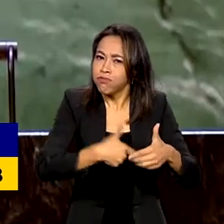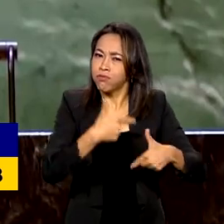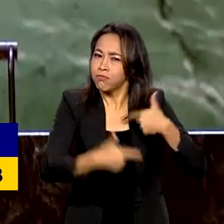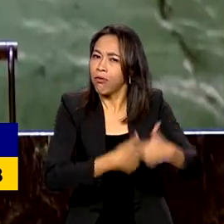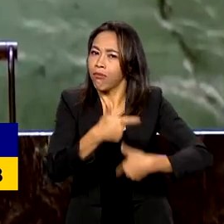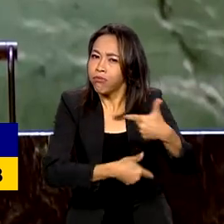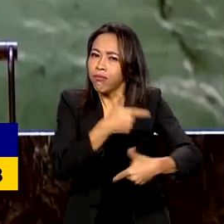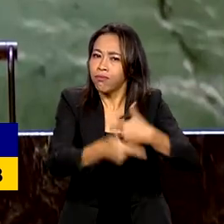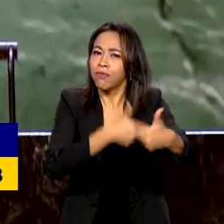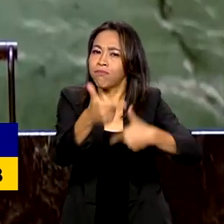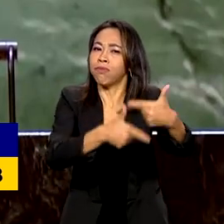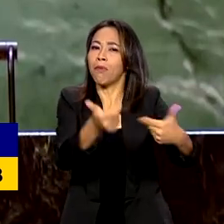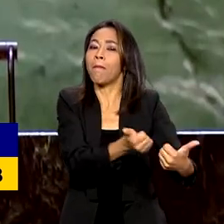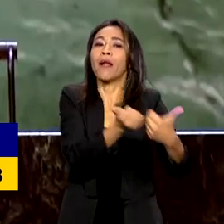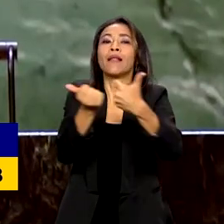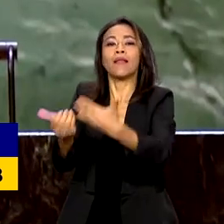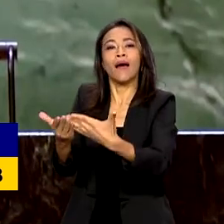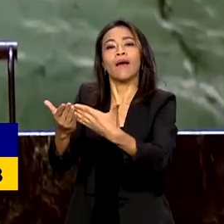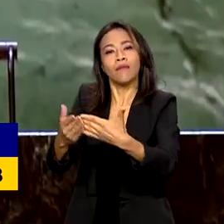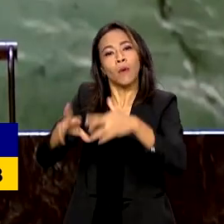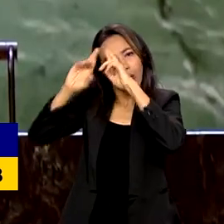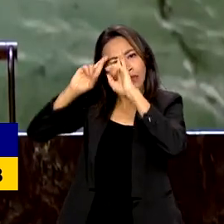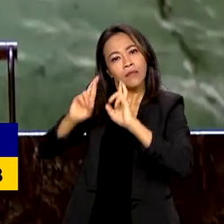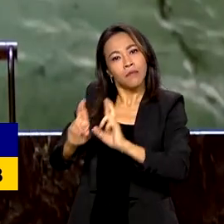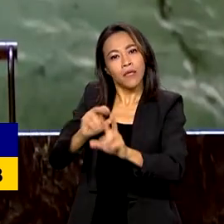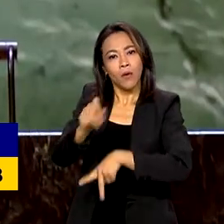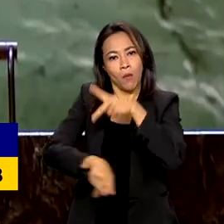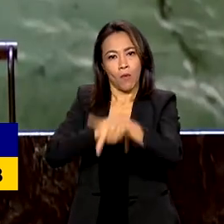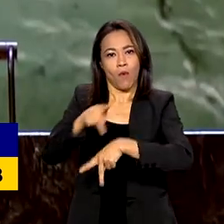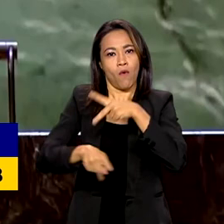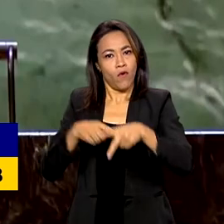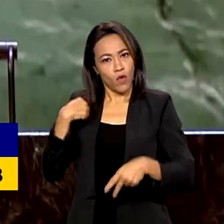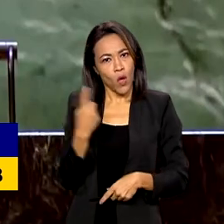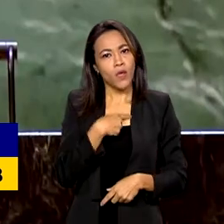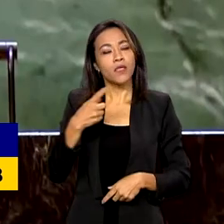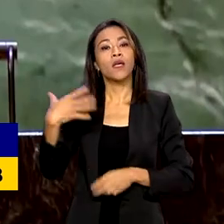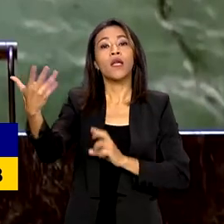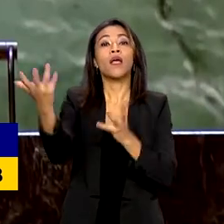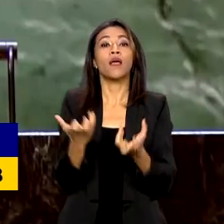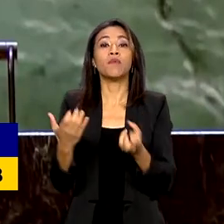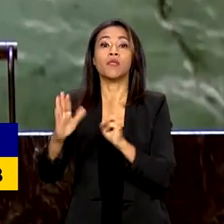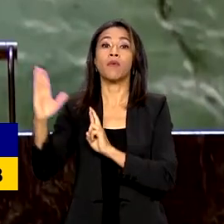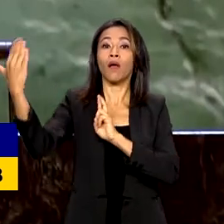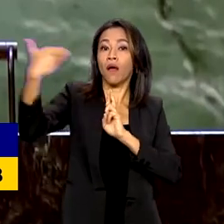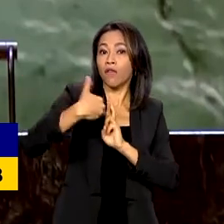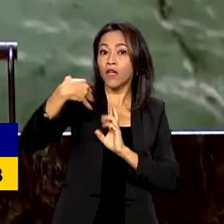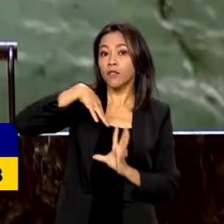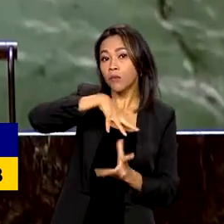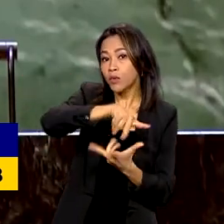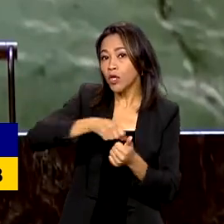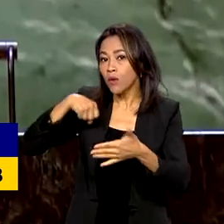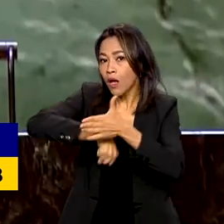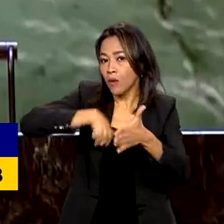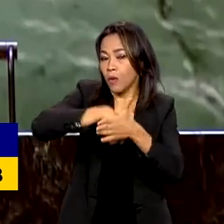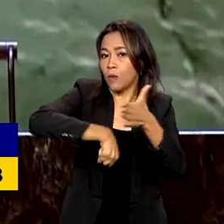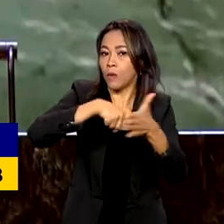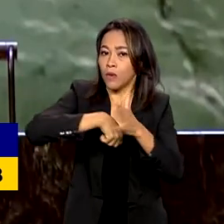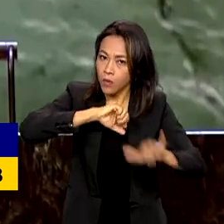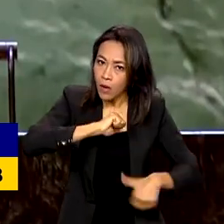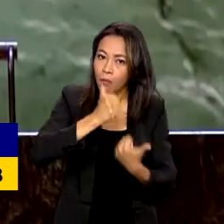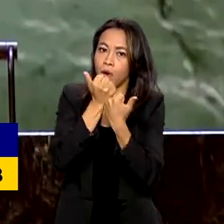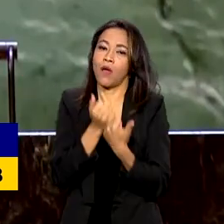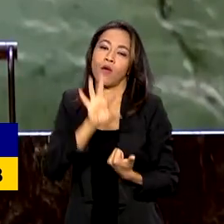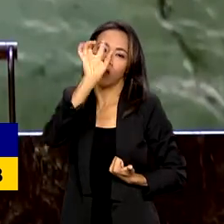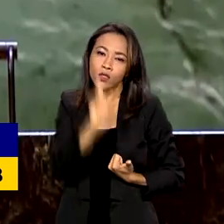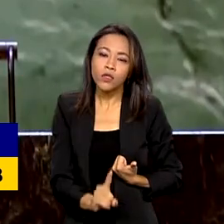população merece. Nós queremos ser uma potência mundial na luta para a reparação e promoção de direitos para descendentes